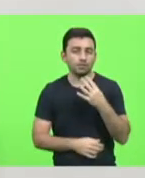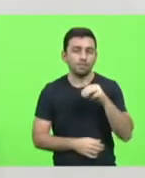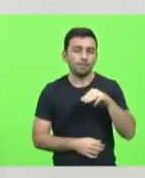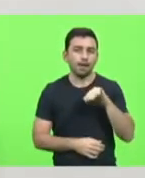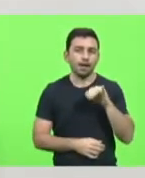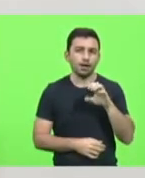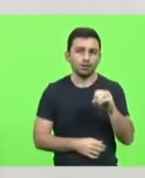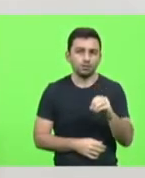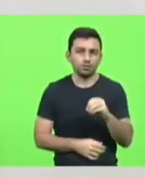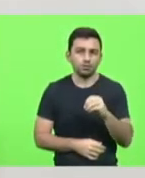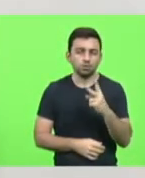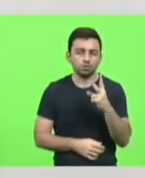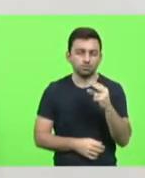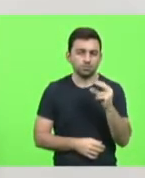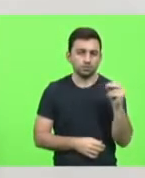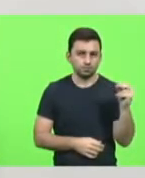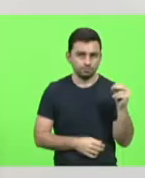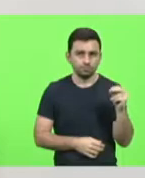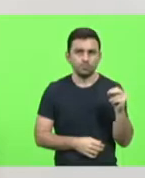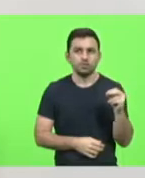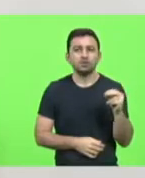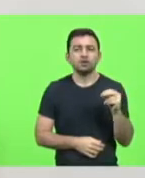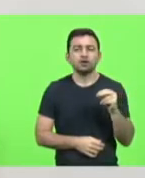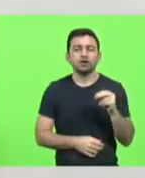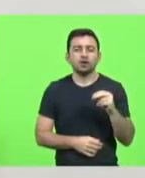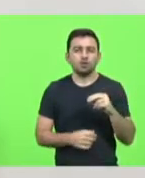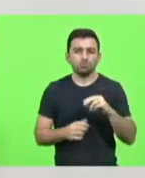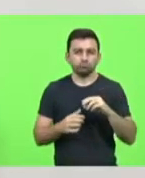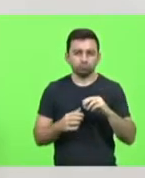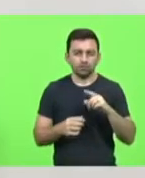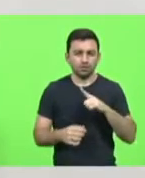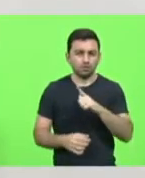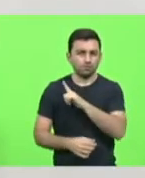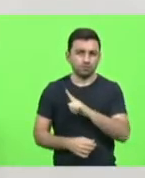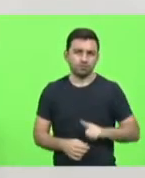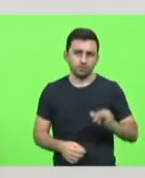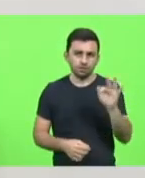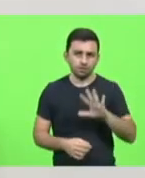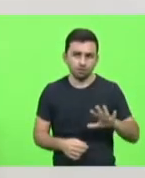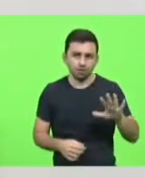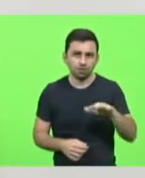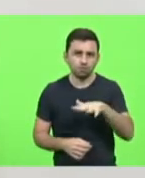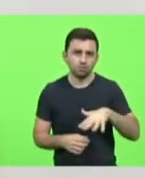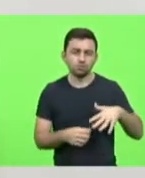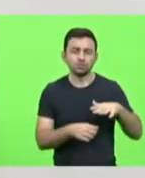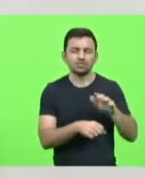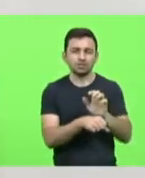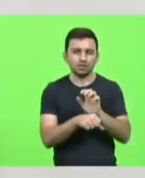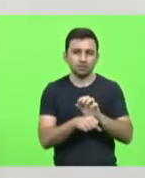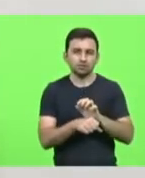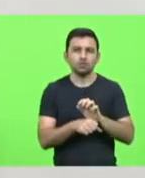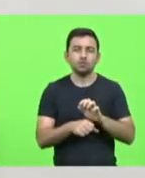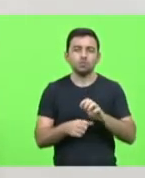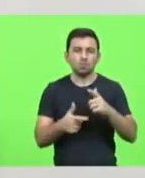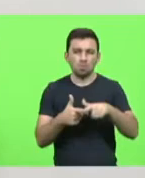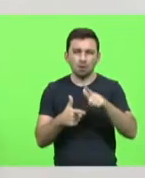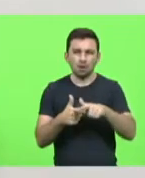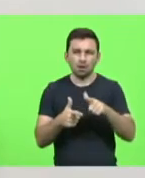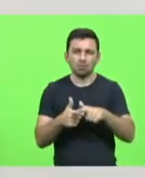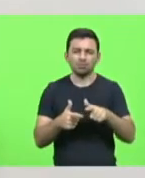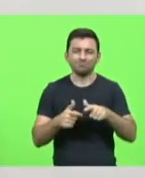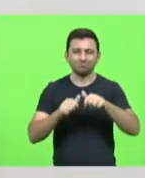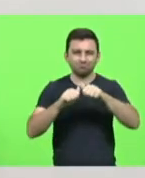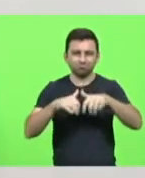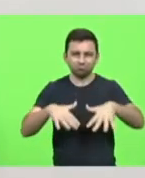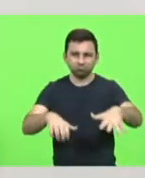2000, a União dos Estados, o Distrito Federal e os municípios afetados pela calamidade pública, decorrente da pandemia